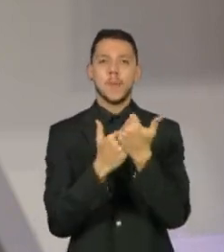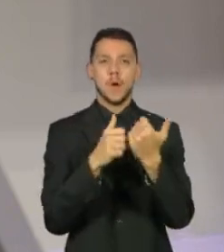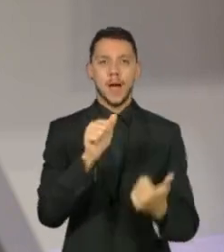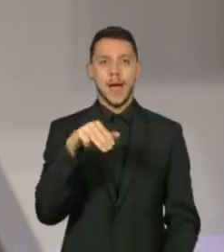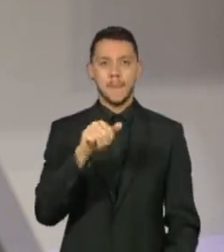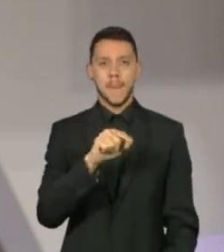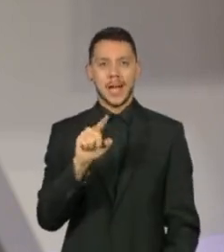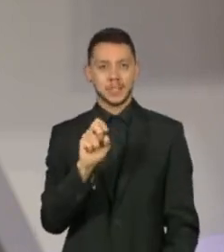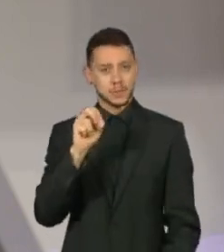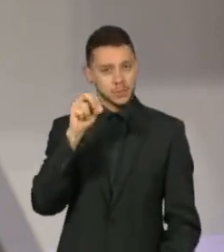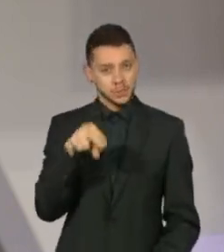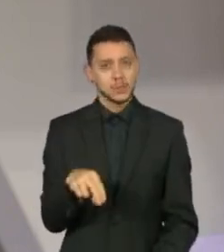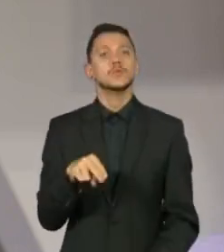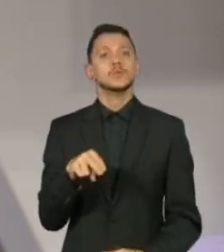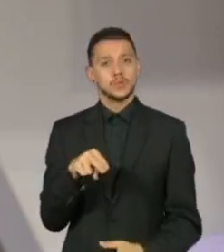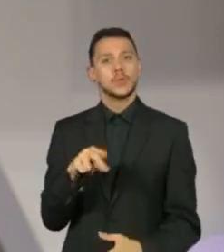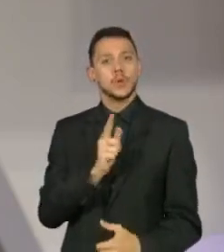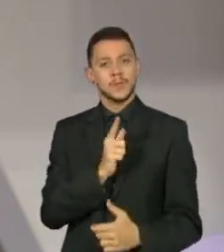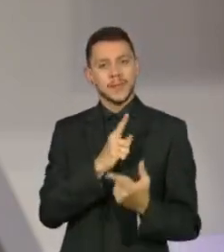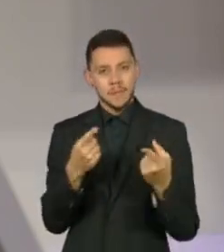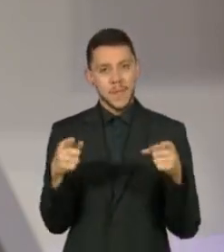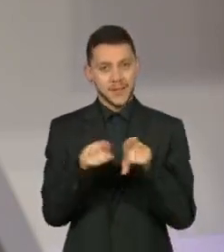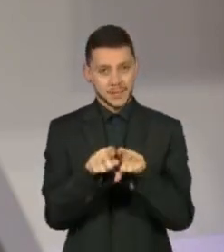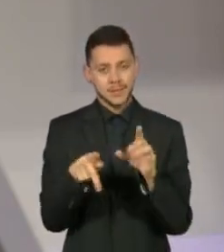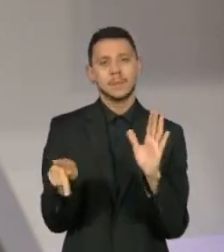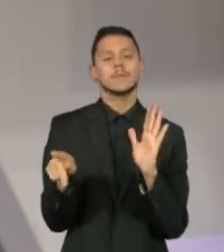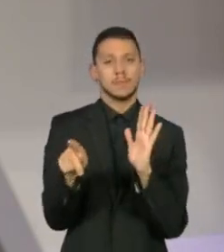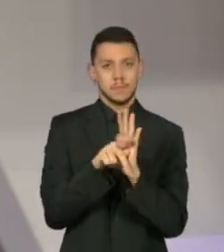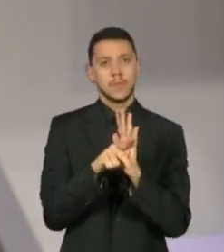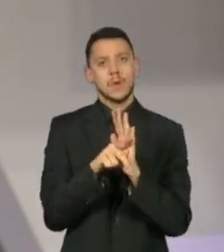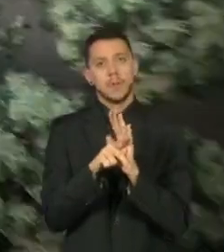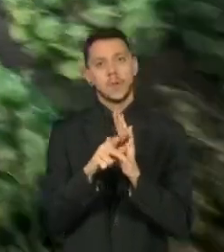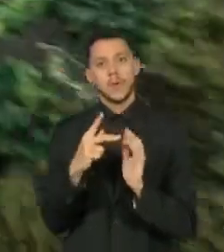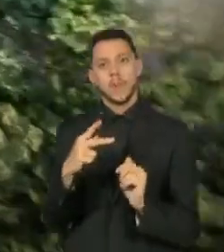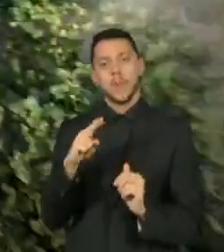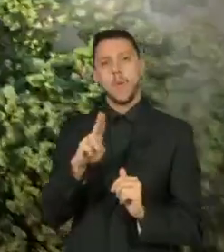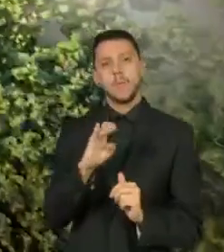Rainforest Journalism Fund, em parceria com o Pulitzer Center.